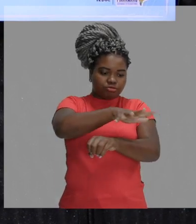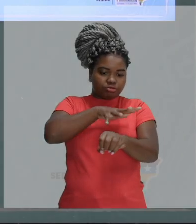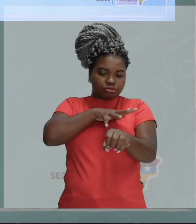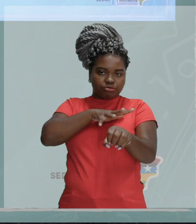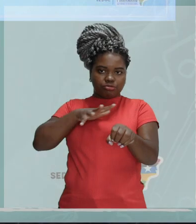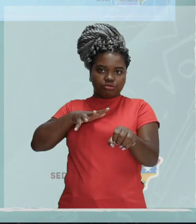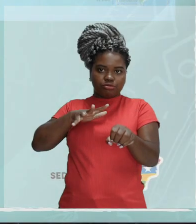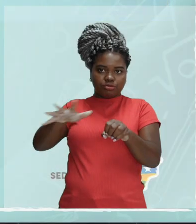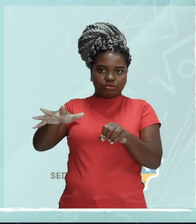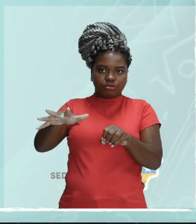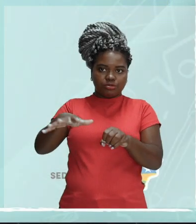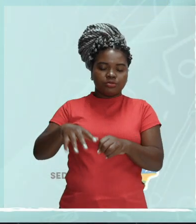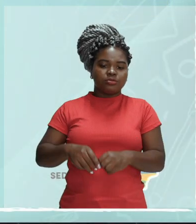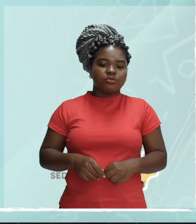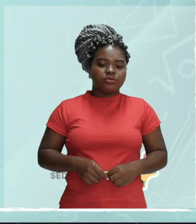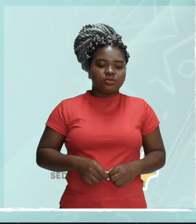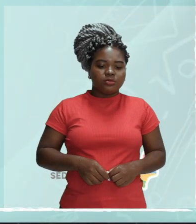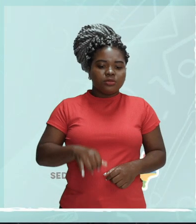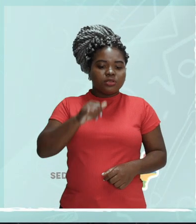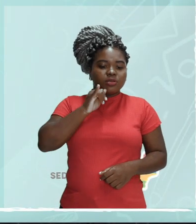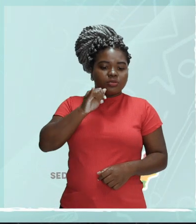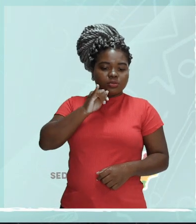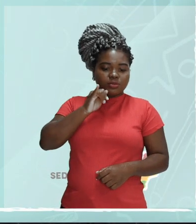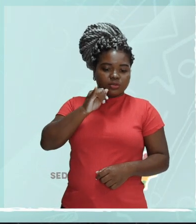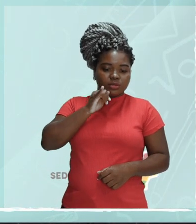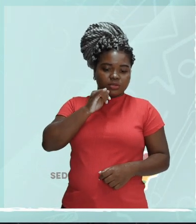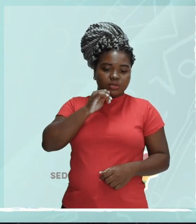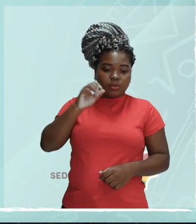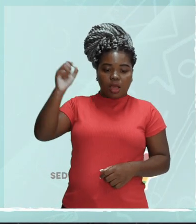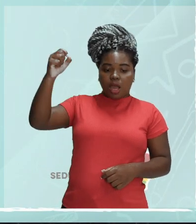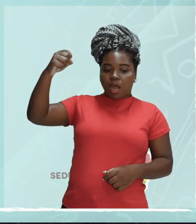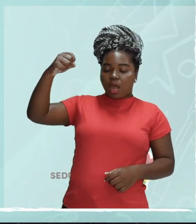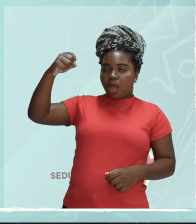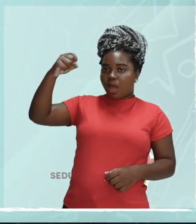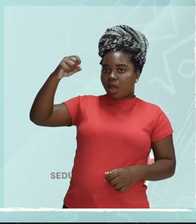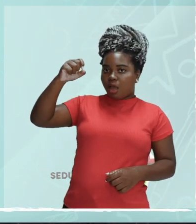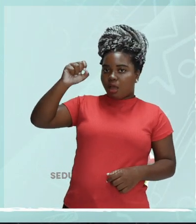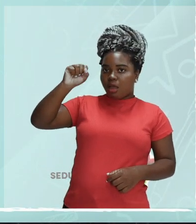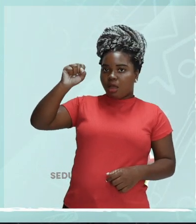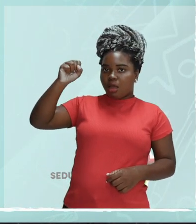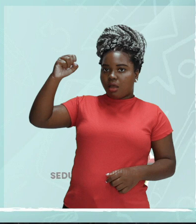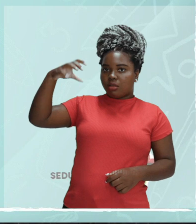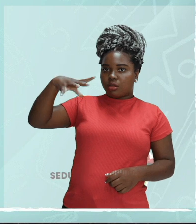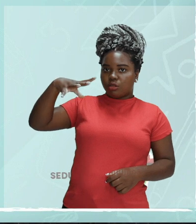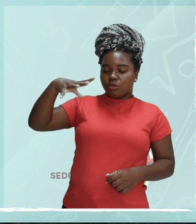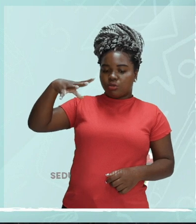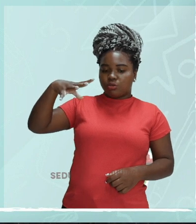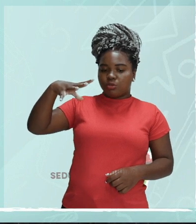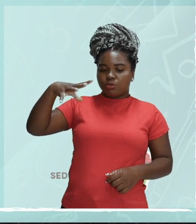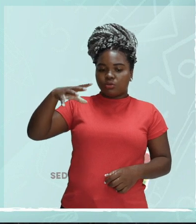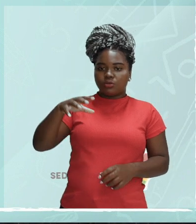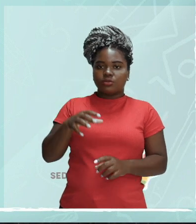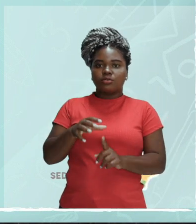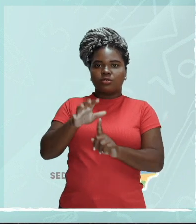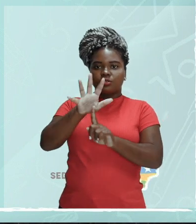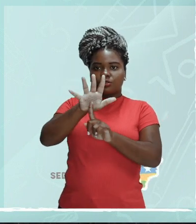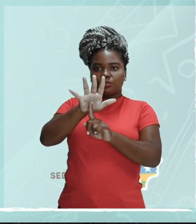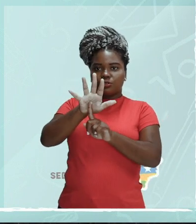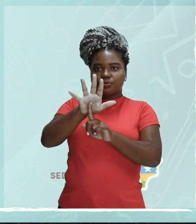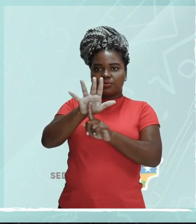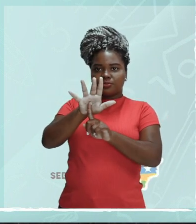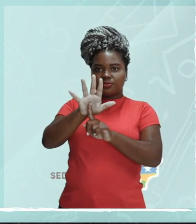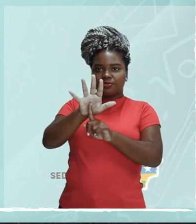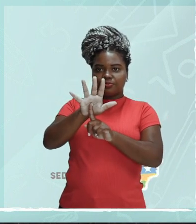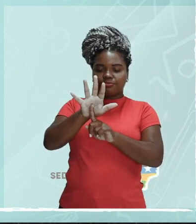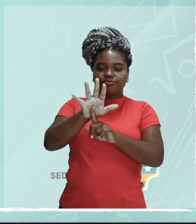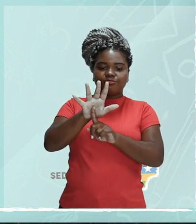aqui, por exemplo, a lâmpada, a luz de uma vela, desculpa, passando por vários orifícios. E o observador